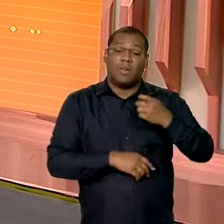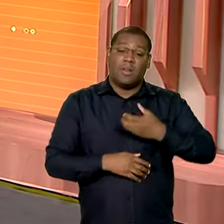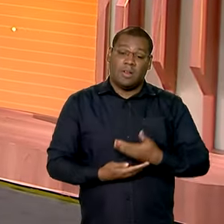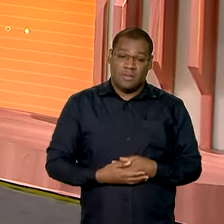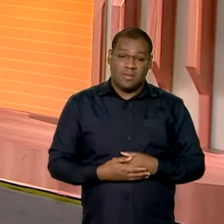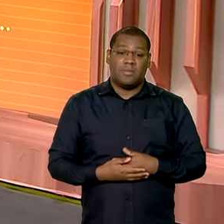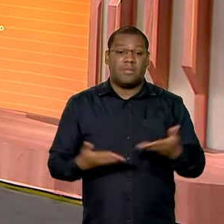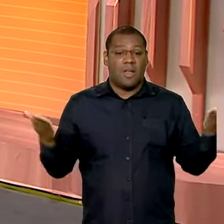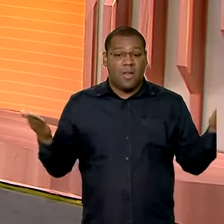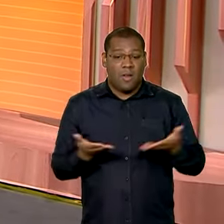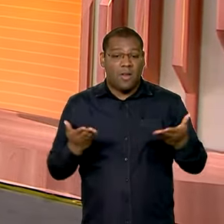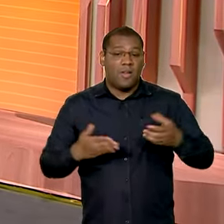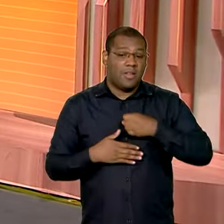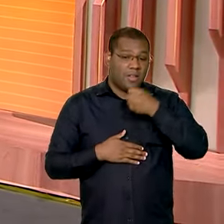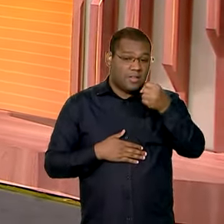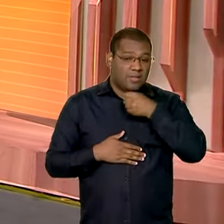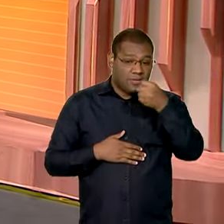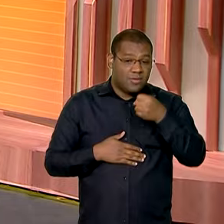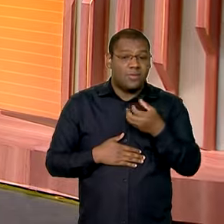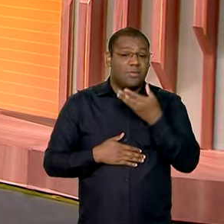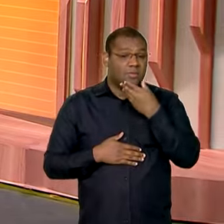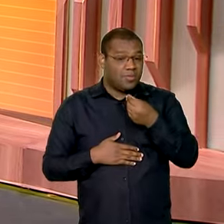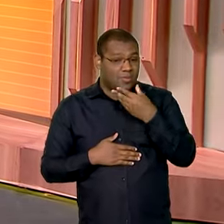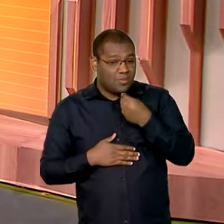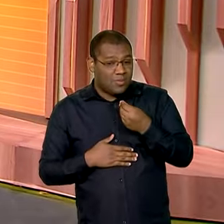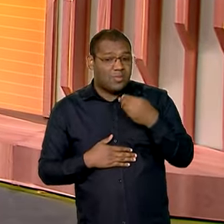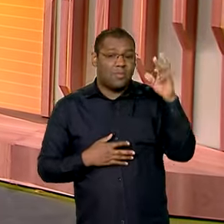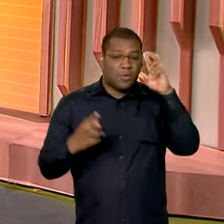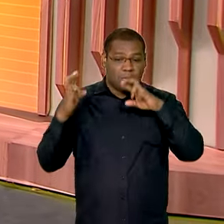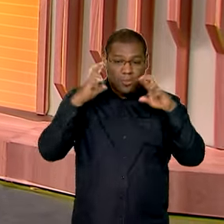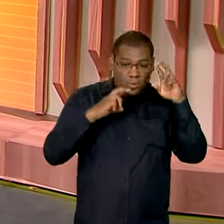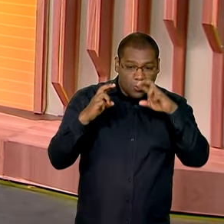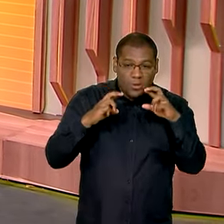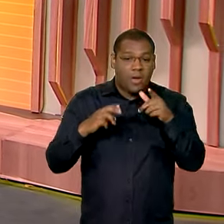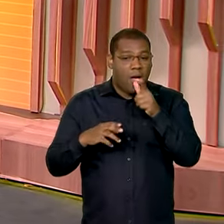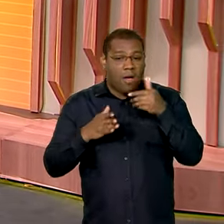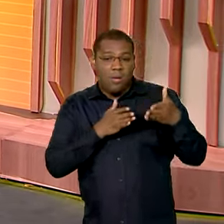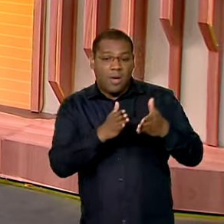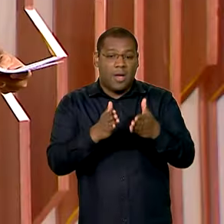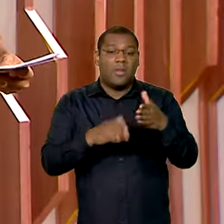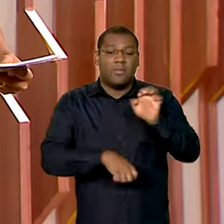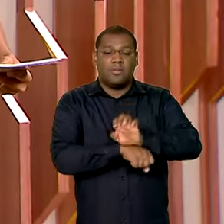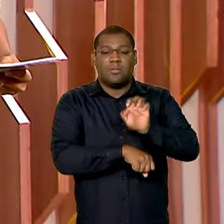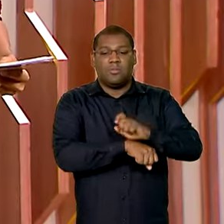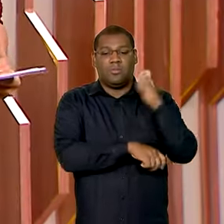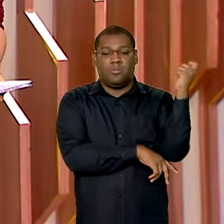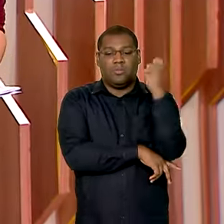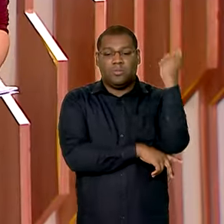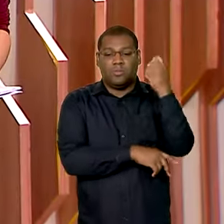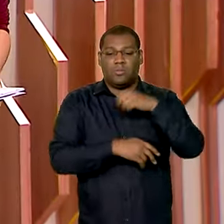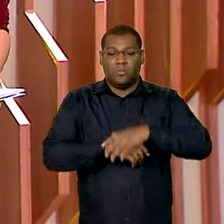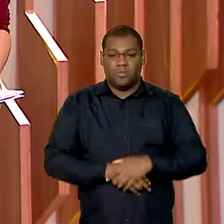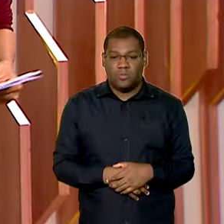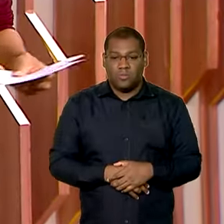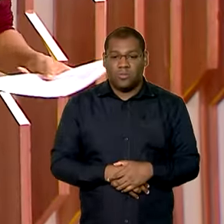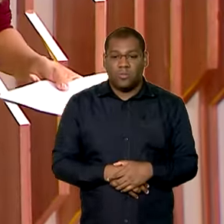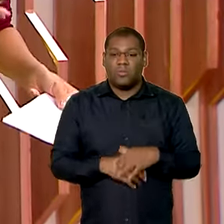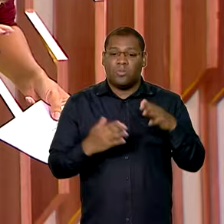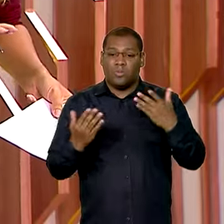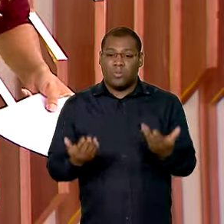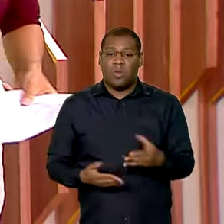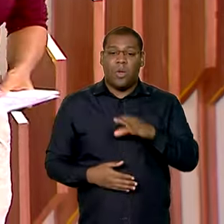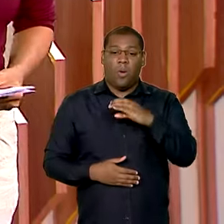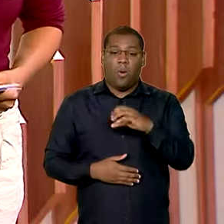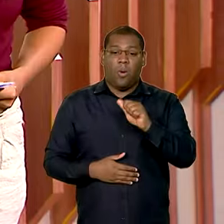agora ele, que está fazendo esse monitoramento dos rios no Rio Grande do Sul. E cestas de alimentos da